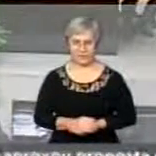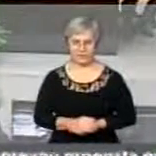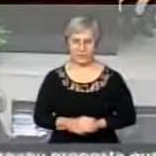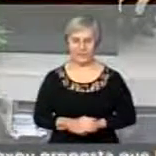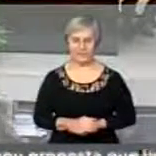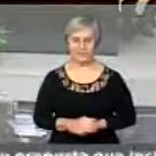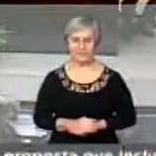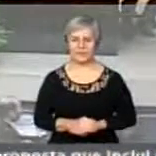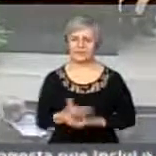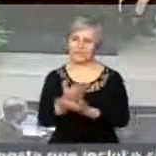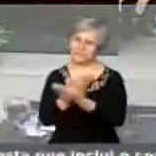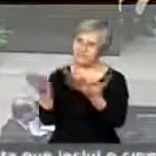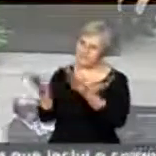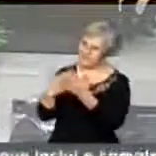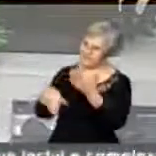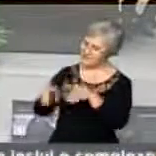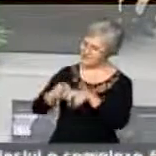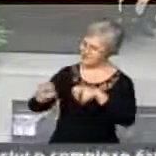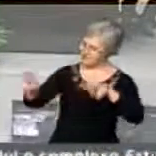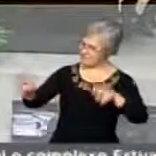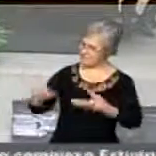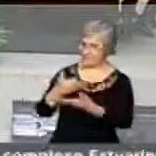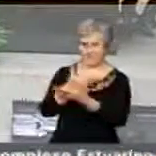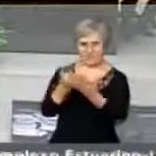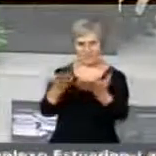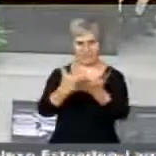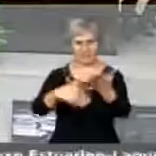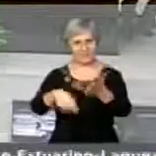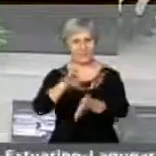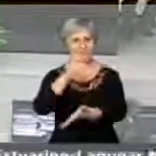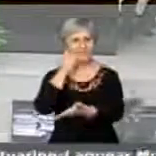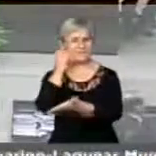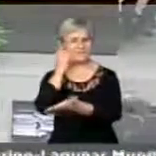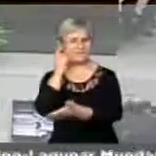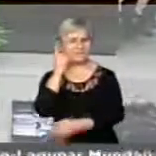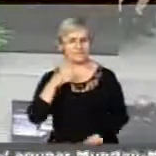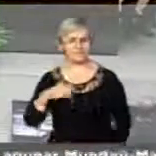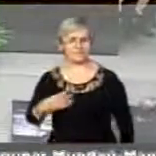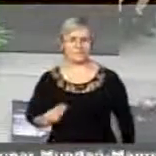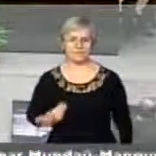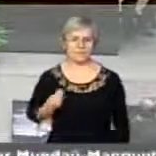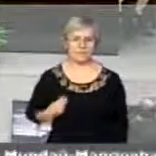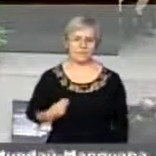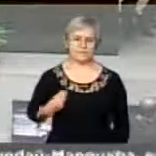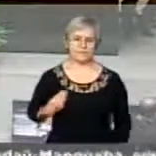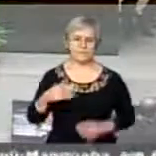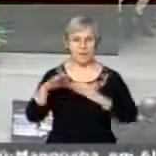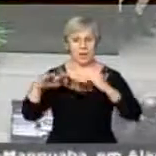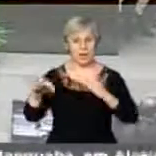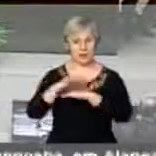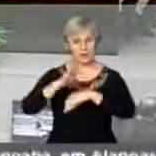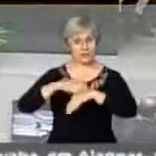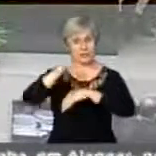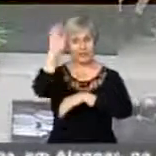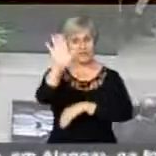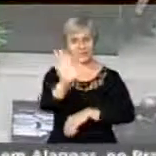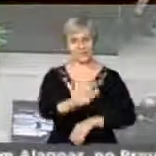Membros da mesa, senhoras e senhores deputados, arquitetos do Brasil,